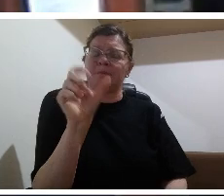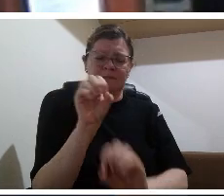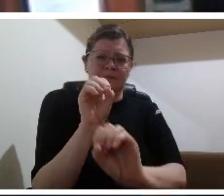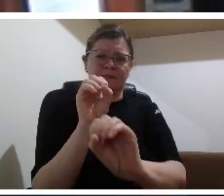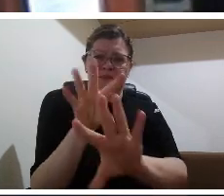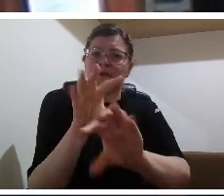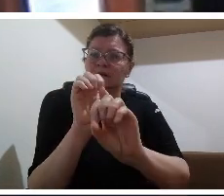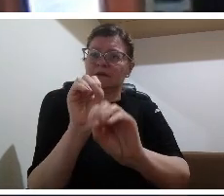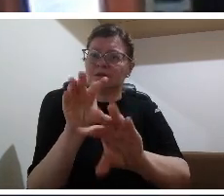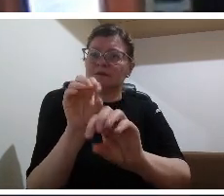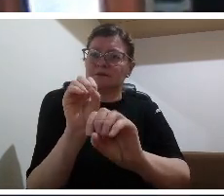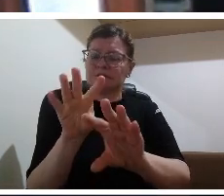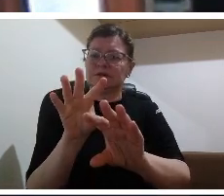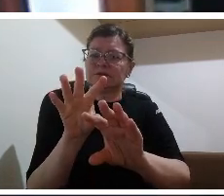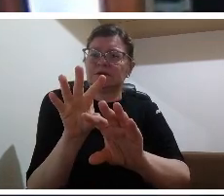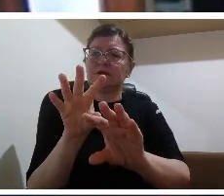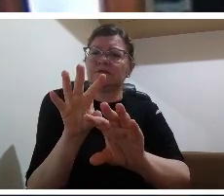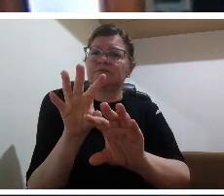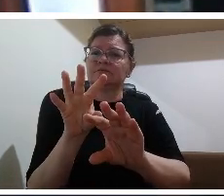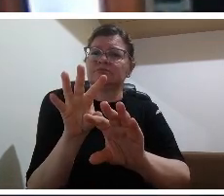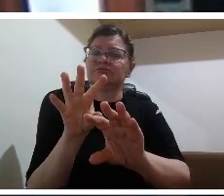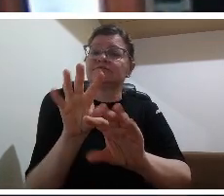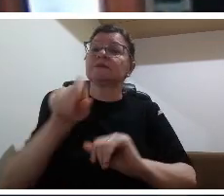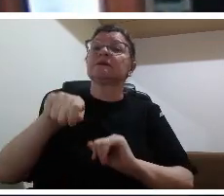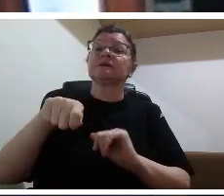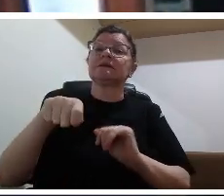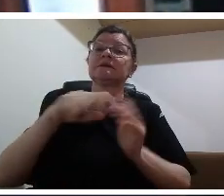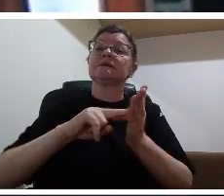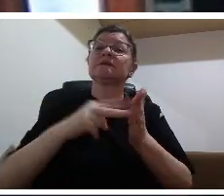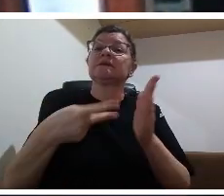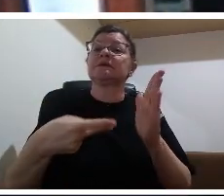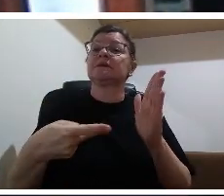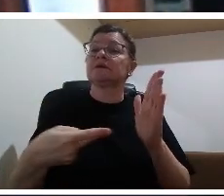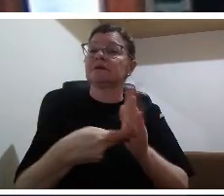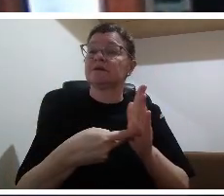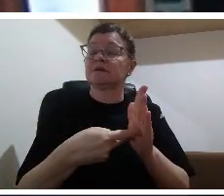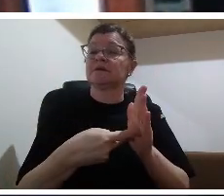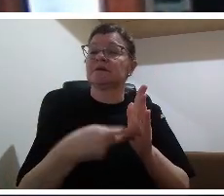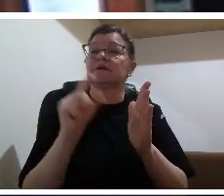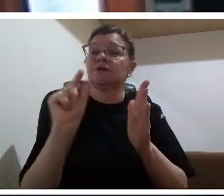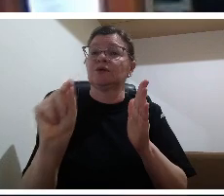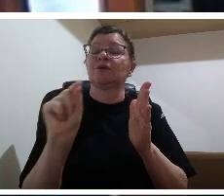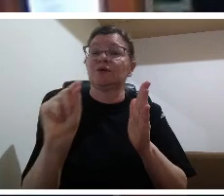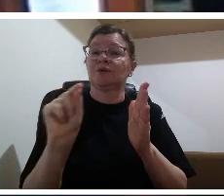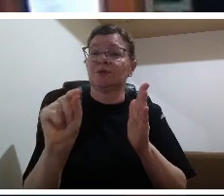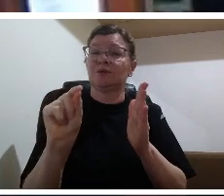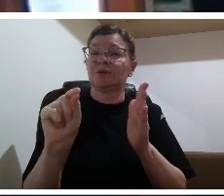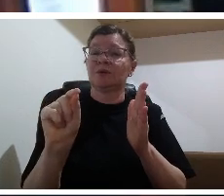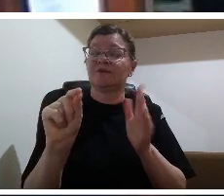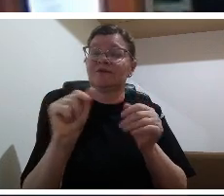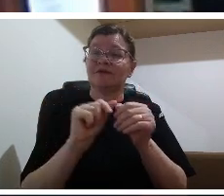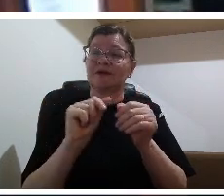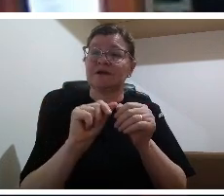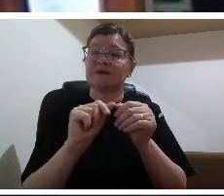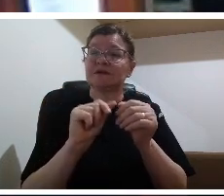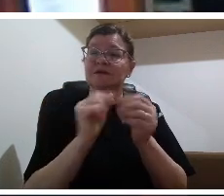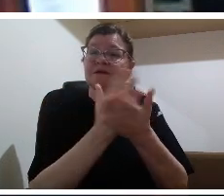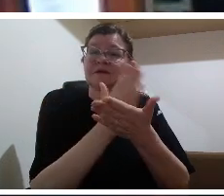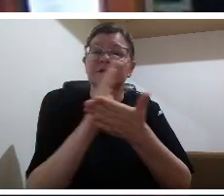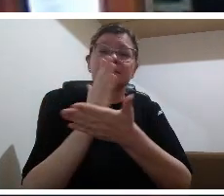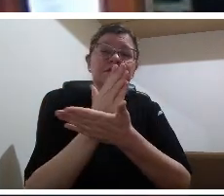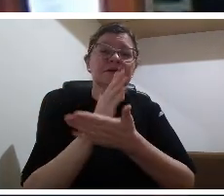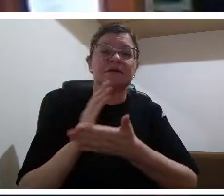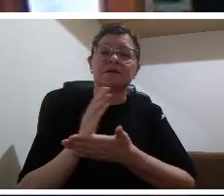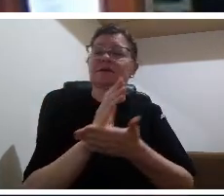distinções o aluno que é analfabeto sabe mas quando ele é marcado pela leitura e pela